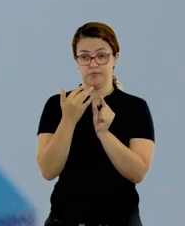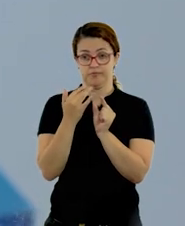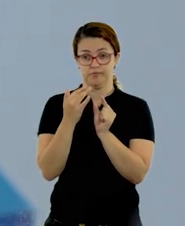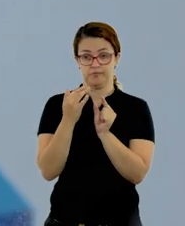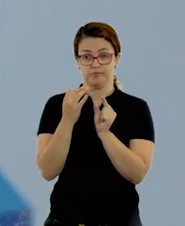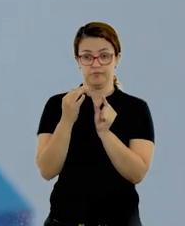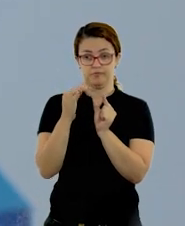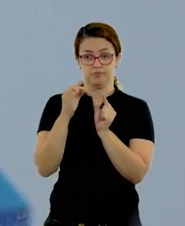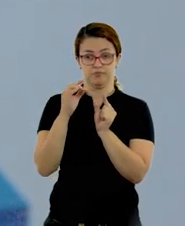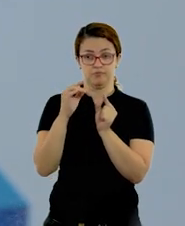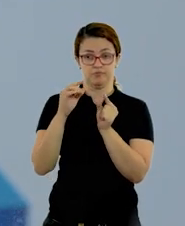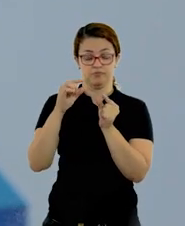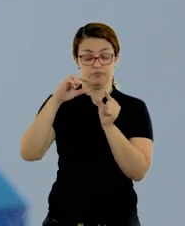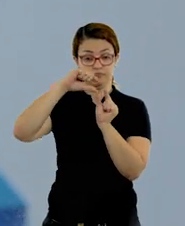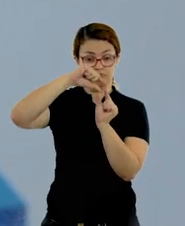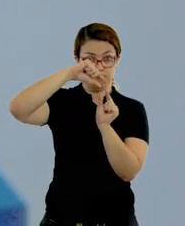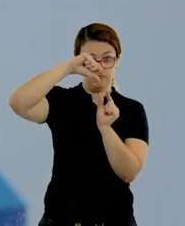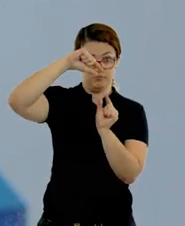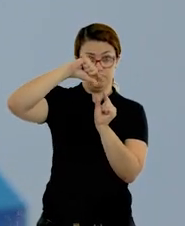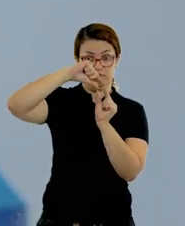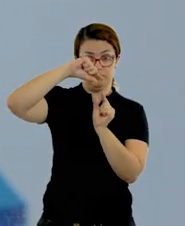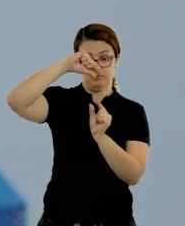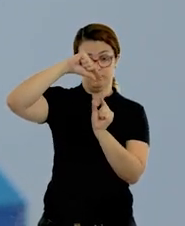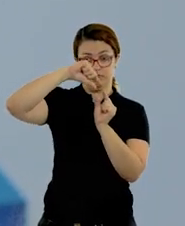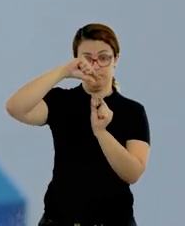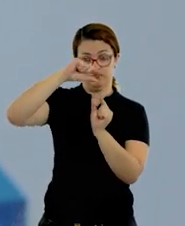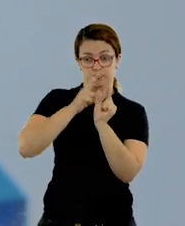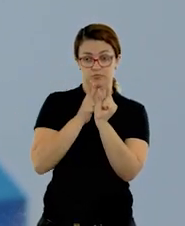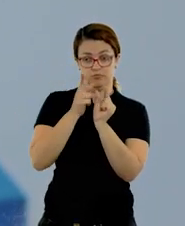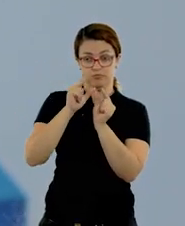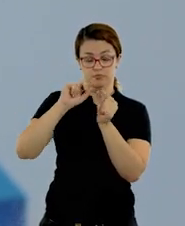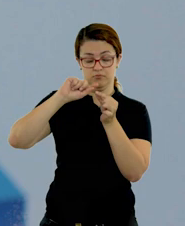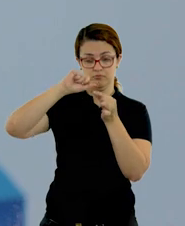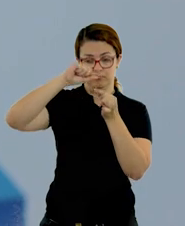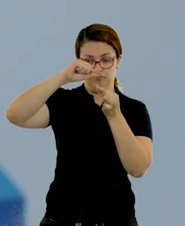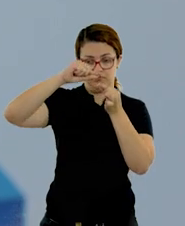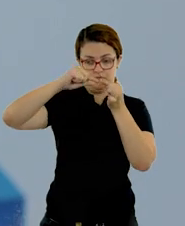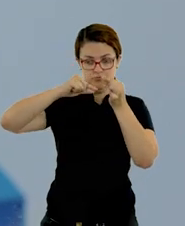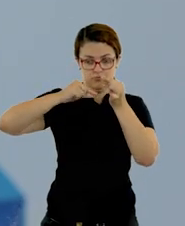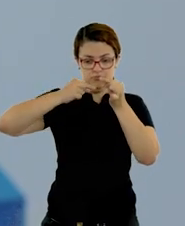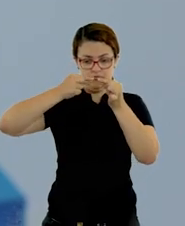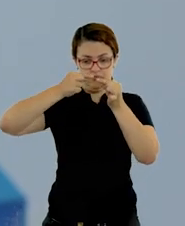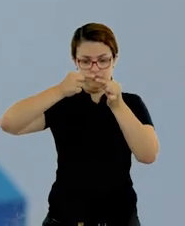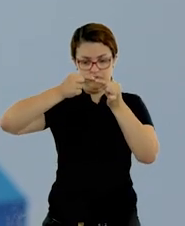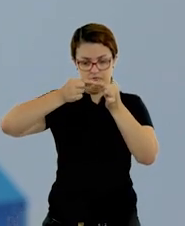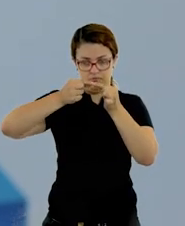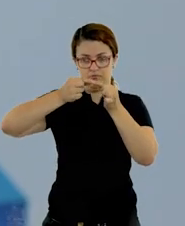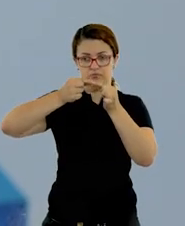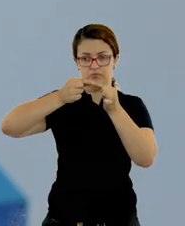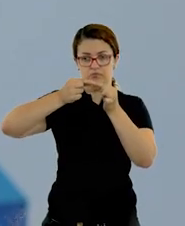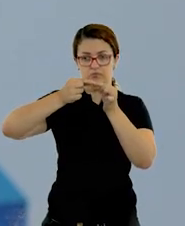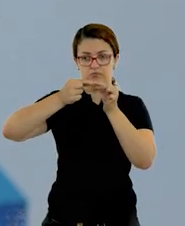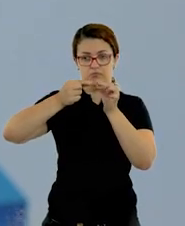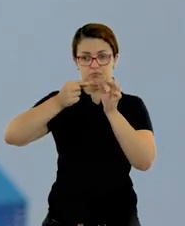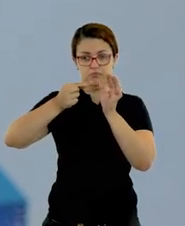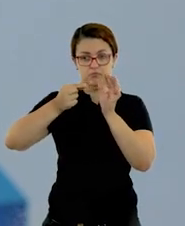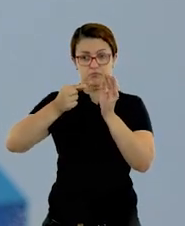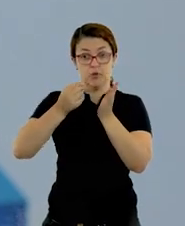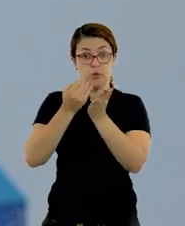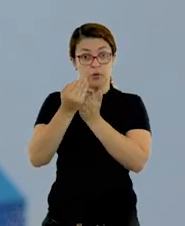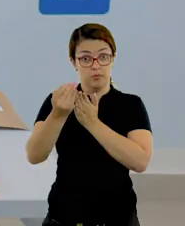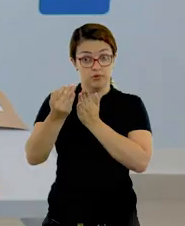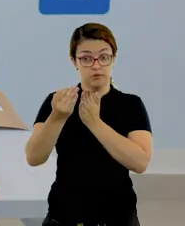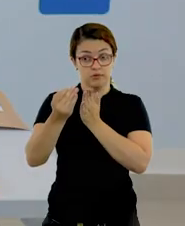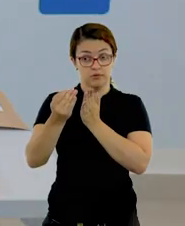recortar nesse formato aqui para formar os anéisinhos, para, a